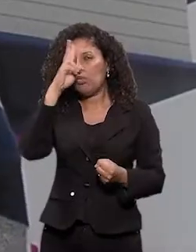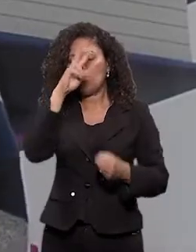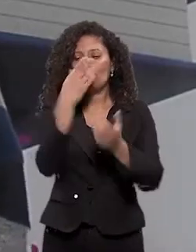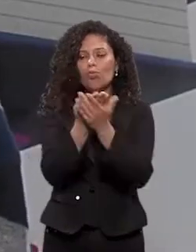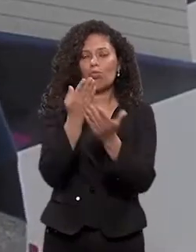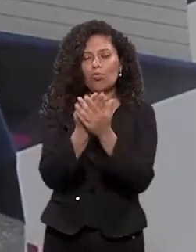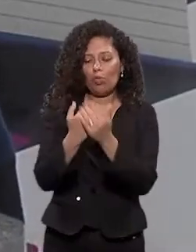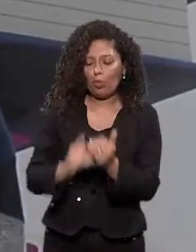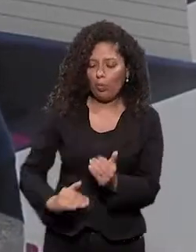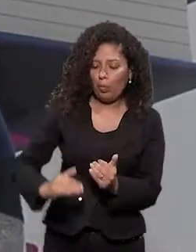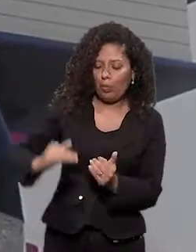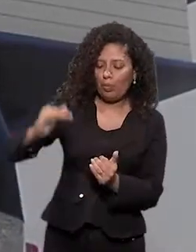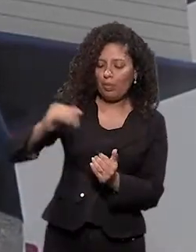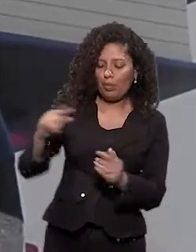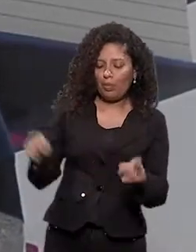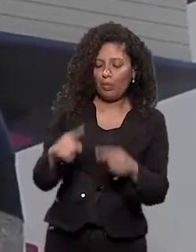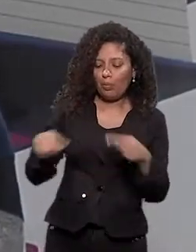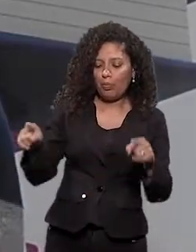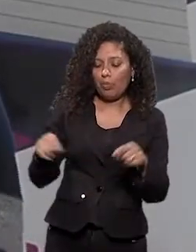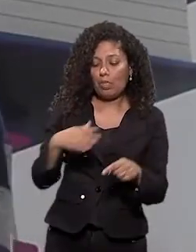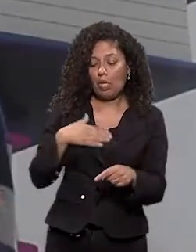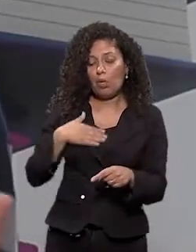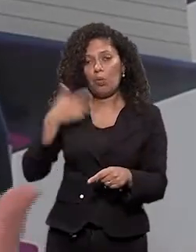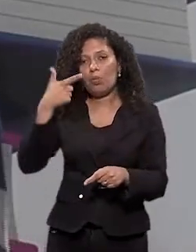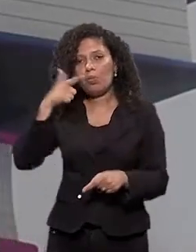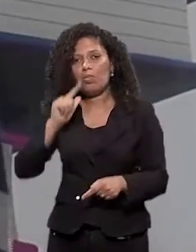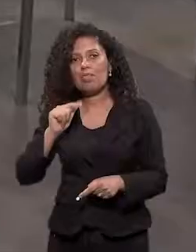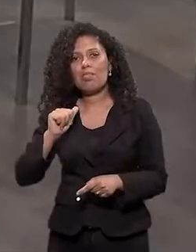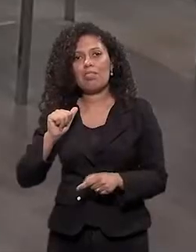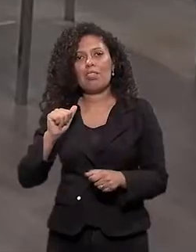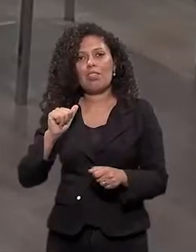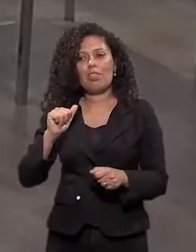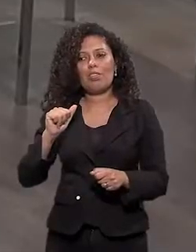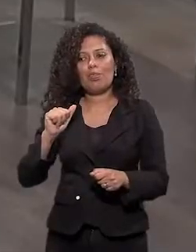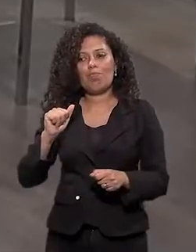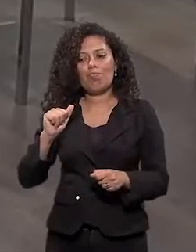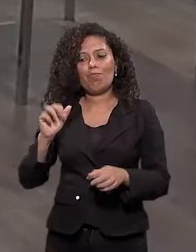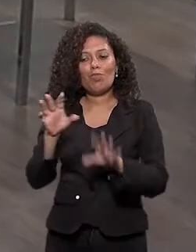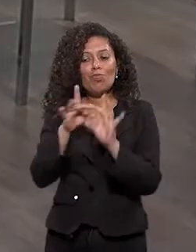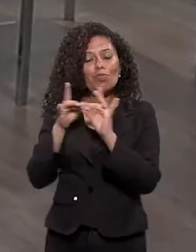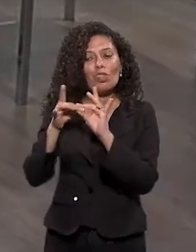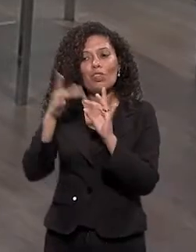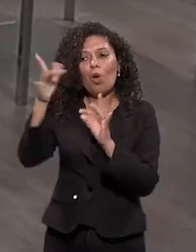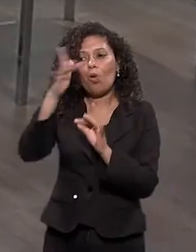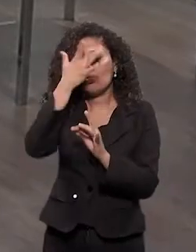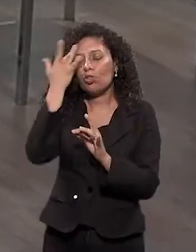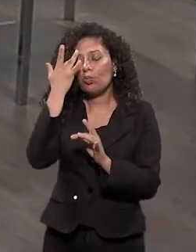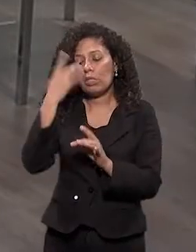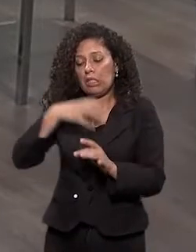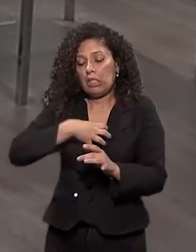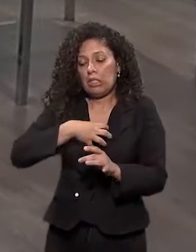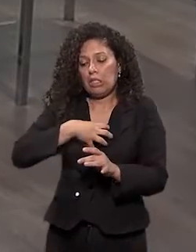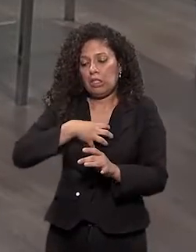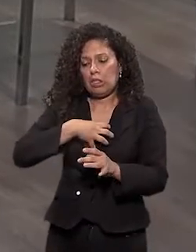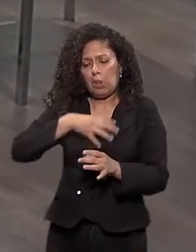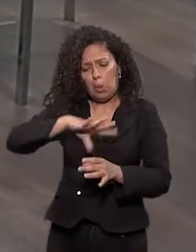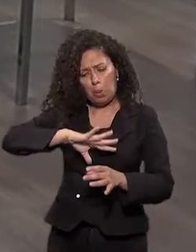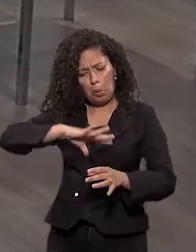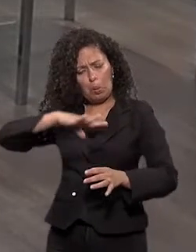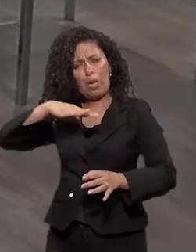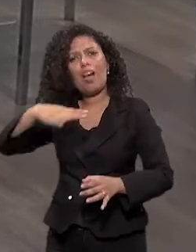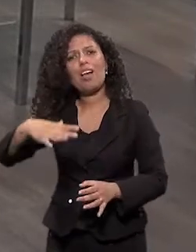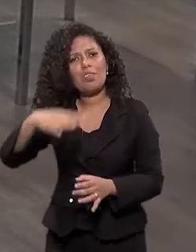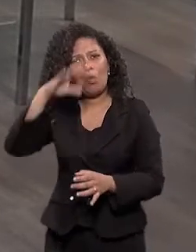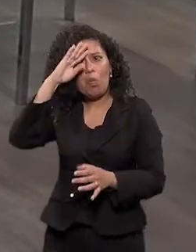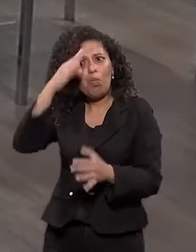quando eu comecei a desenvolver a música, eu consegui me desenvolver socialmente também, por causa da música. Aquilo me dava uma confiança que nem em